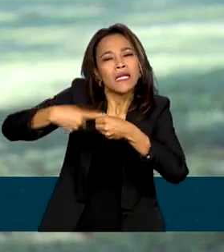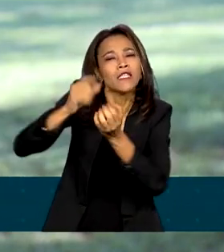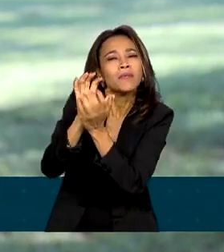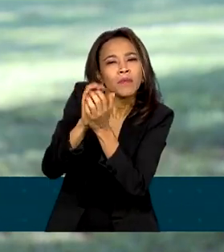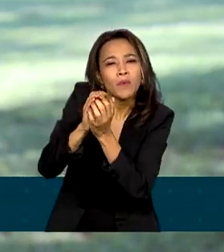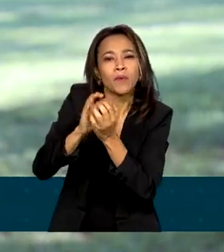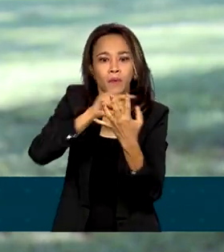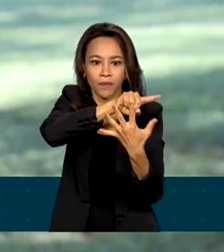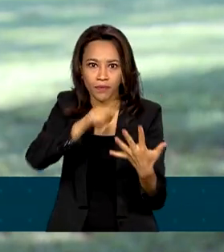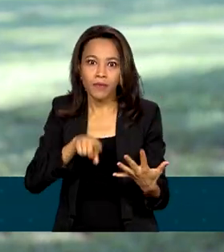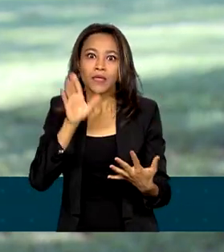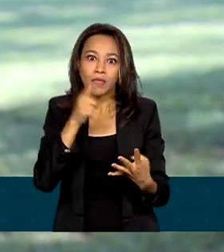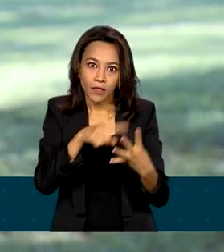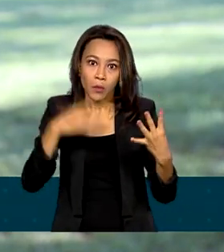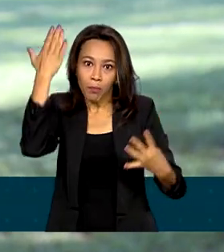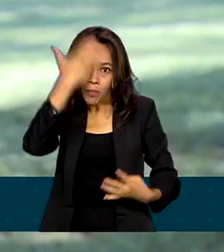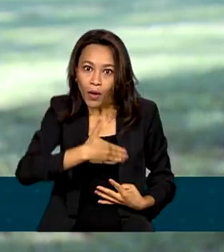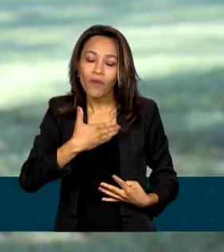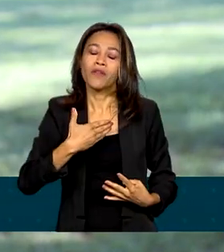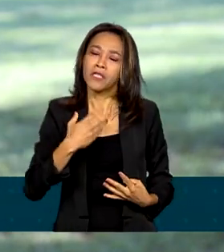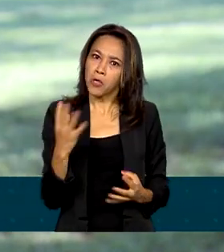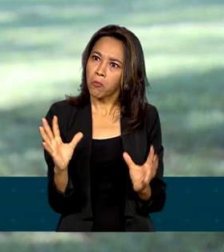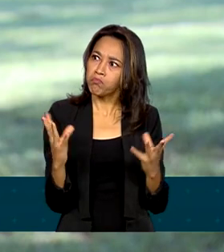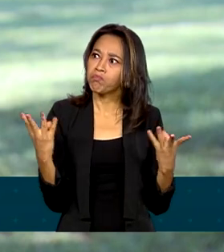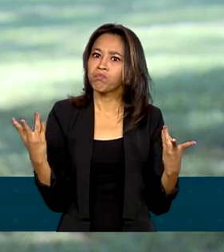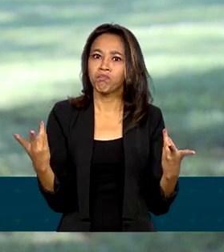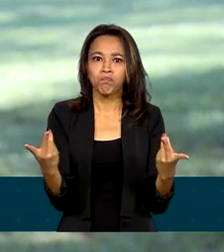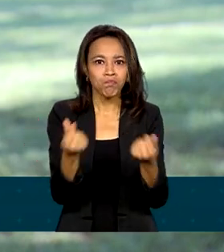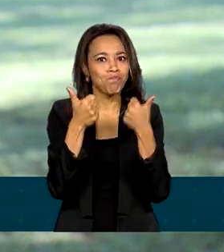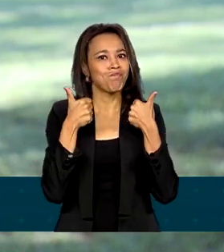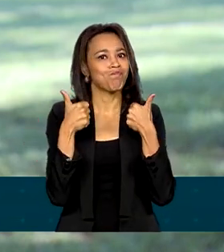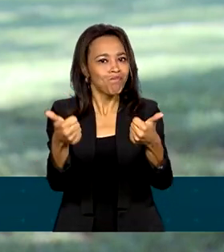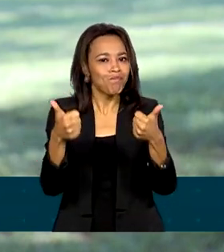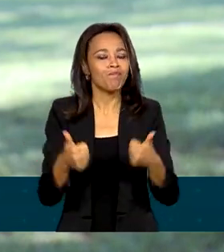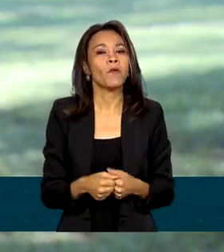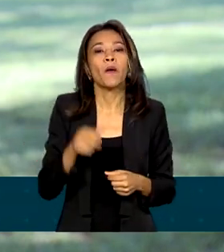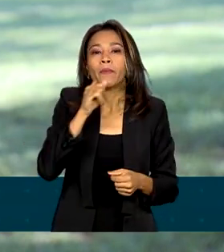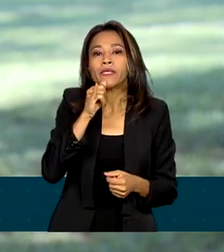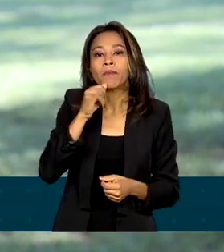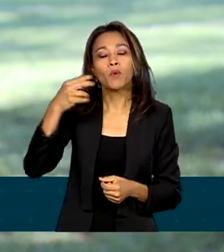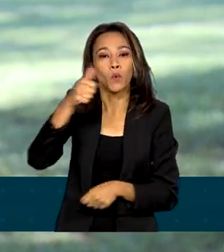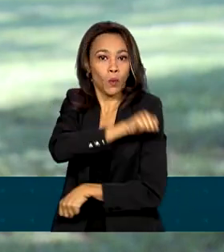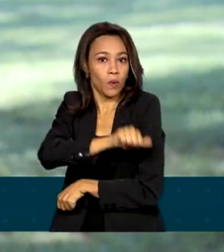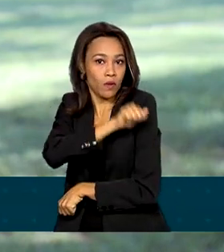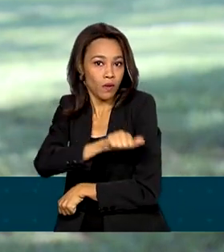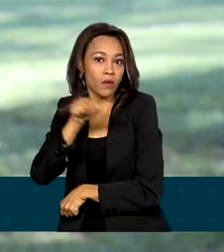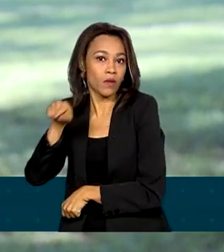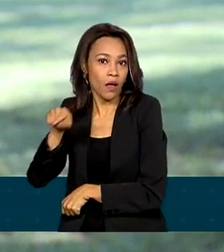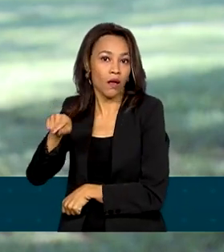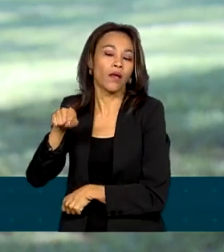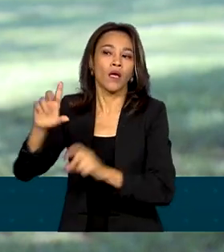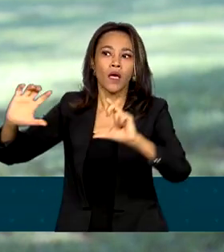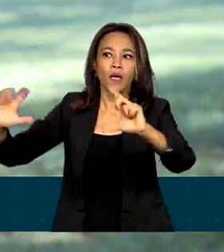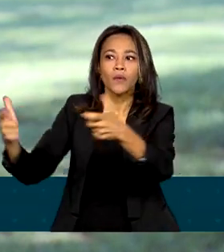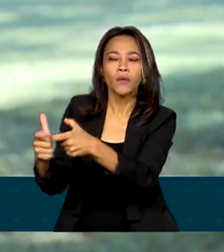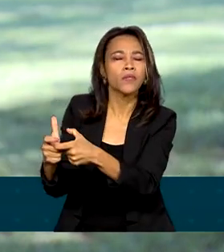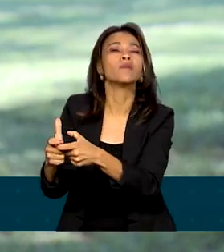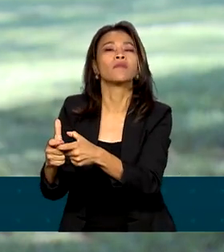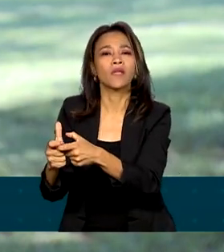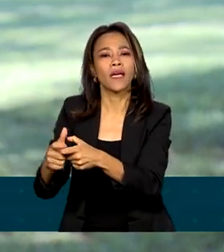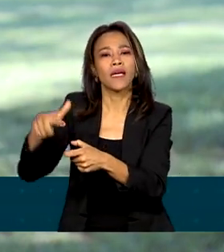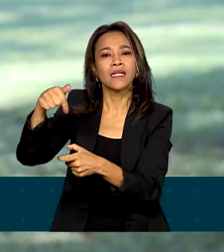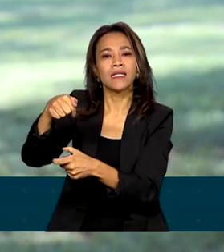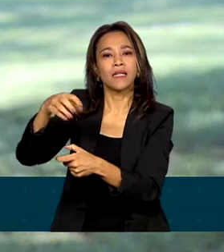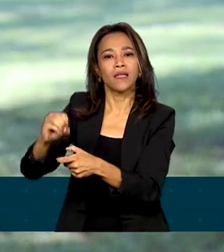realizados comprovam a eficácia da experiência. Em Niterói, por exemplo, os casos reduziram em cerca de